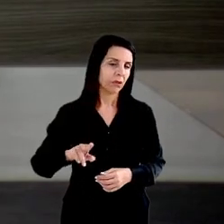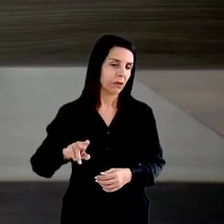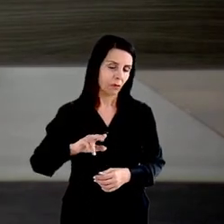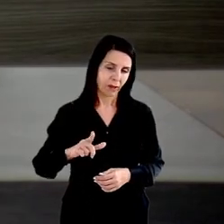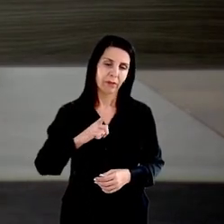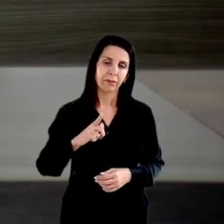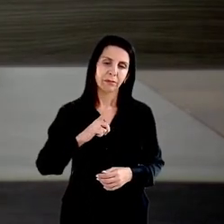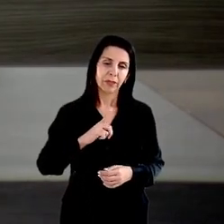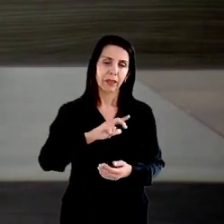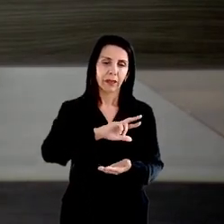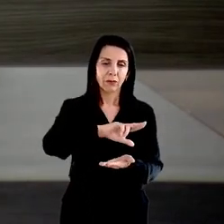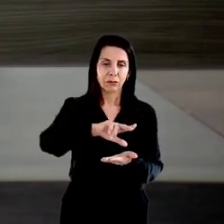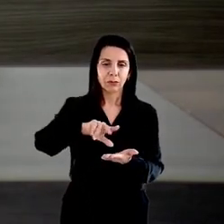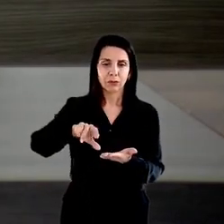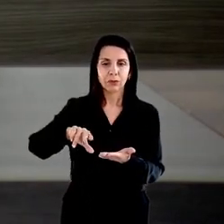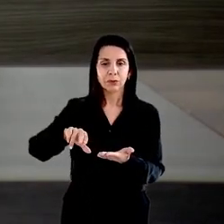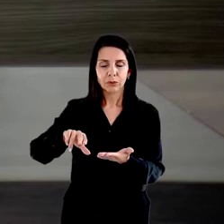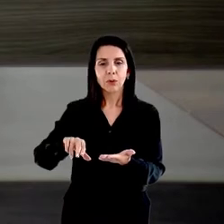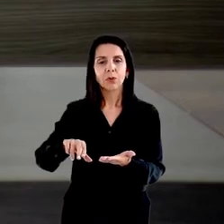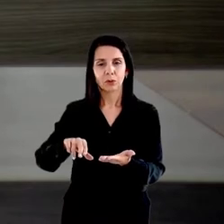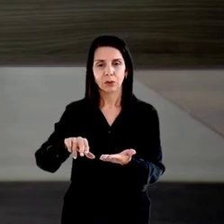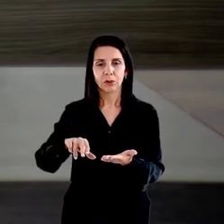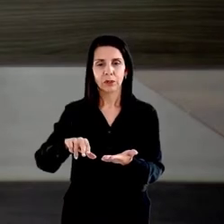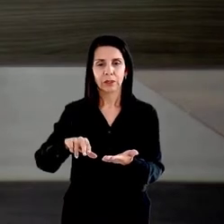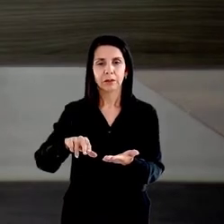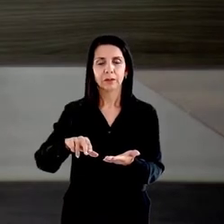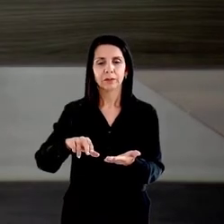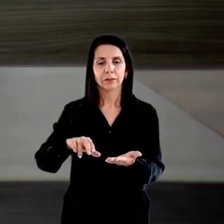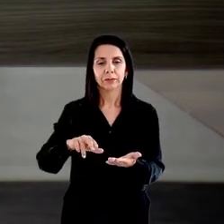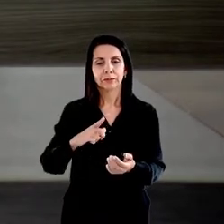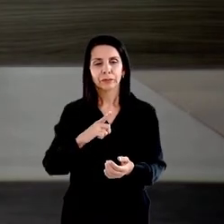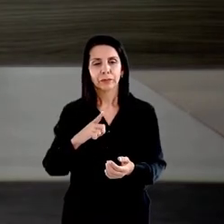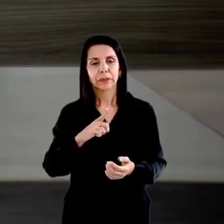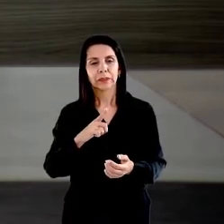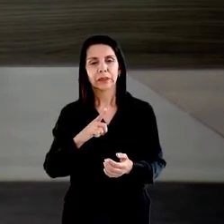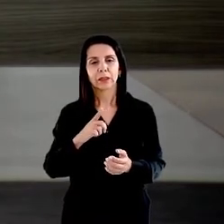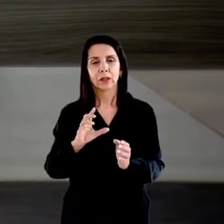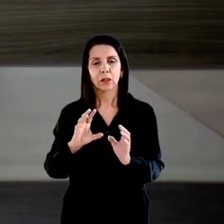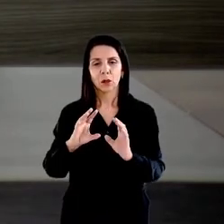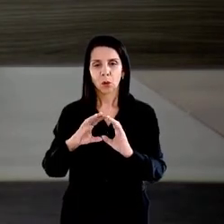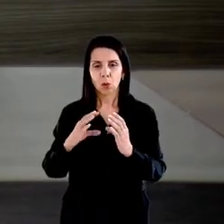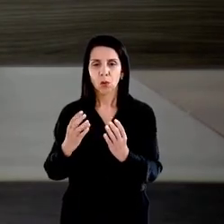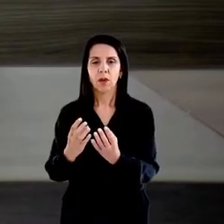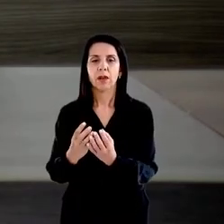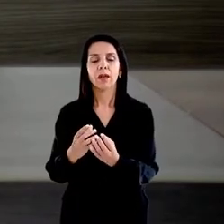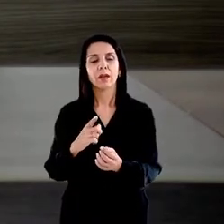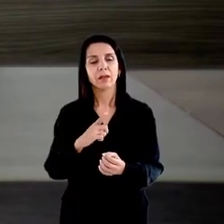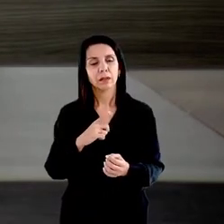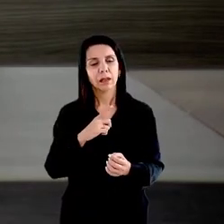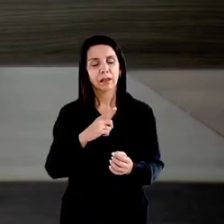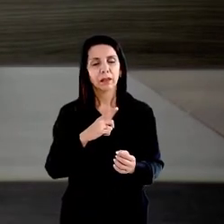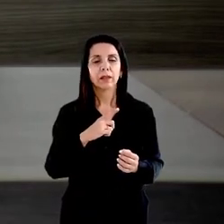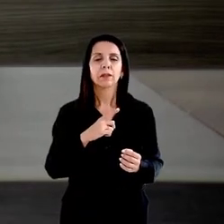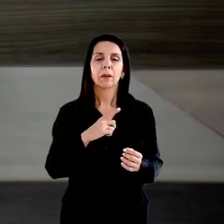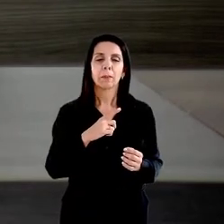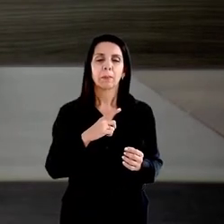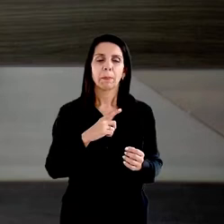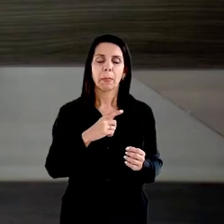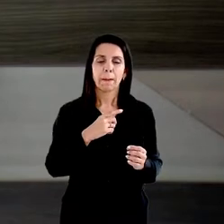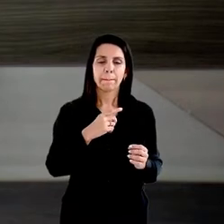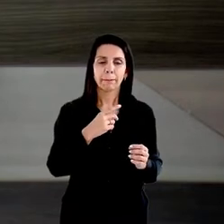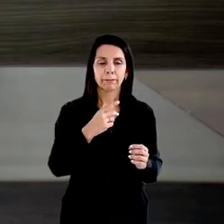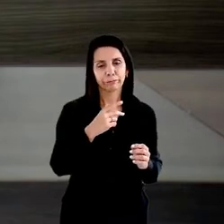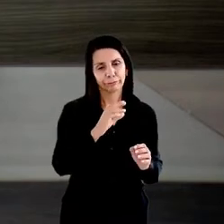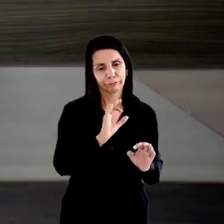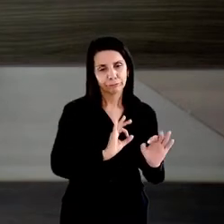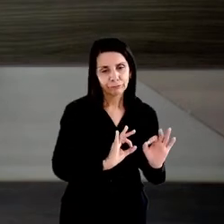Caizan, a gente tem conferências, tem planos de segurança alimentar, mas o Conselho,